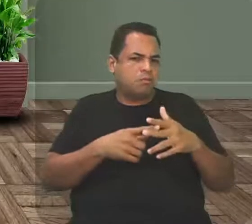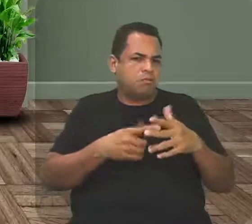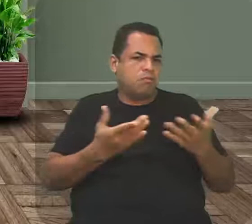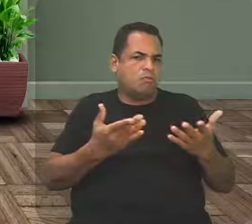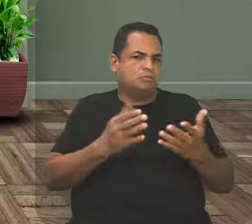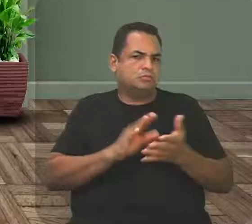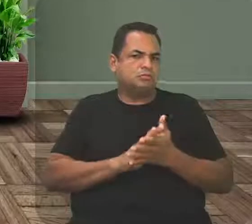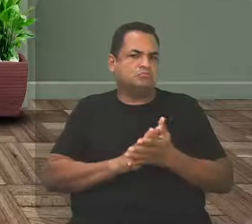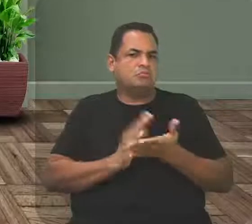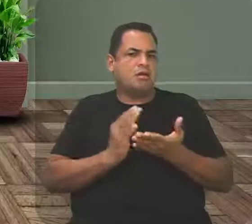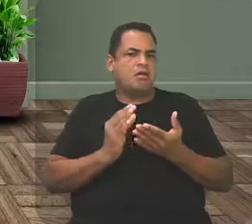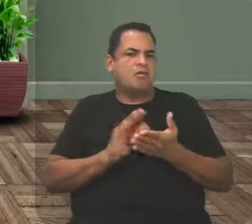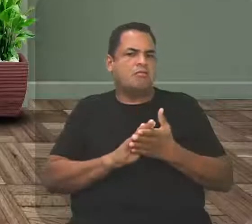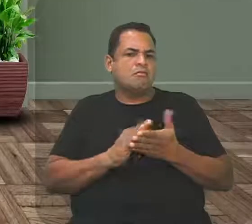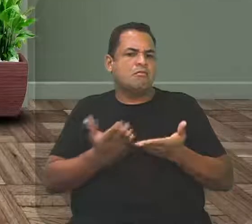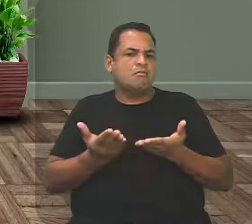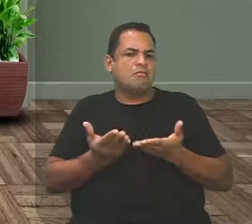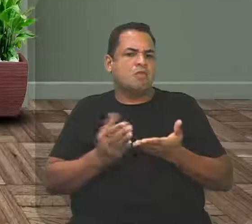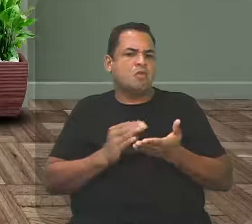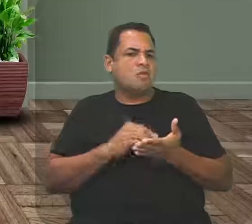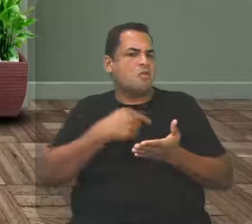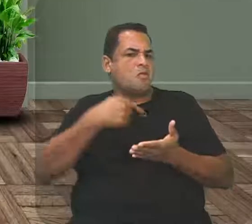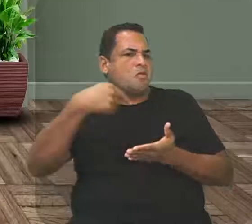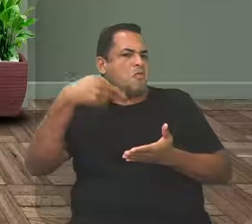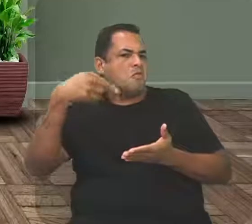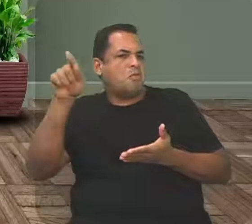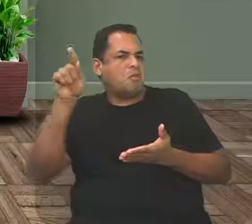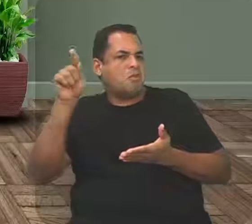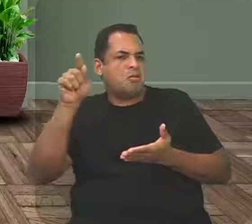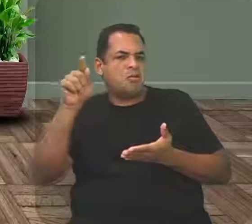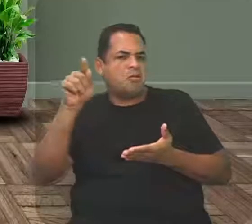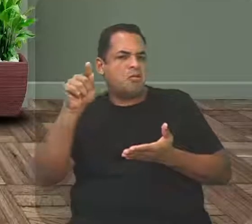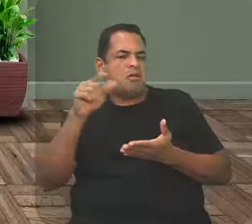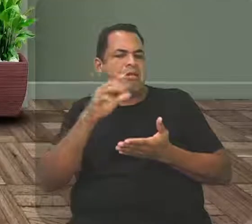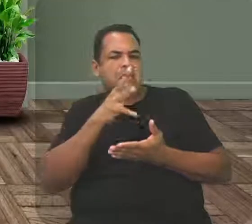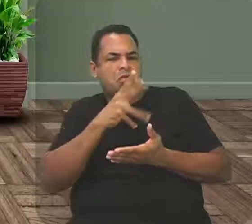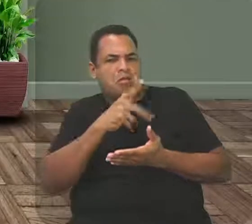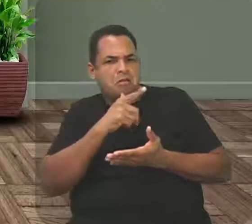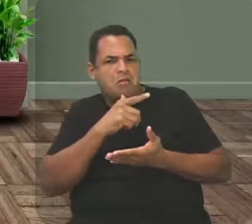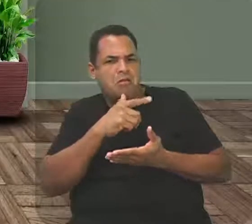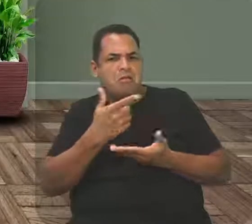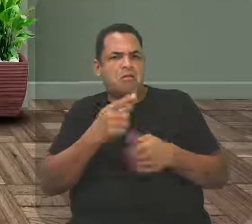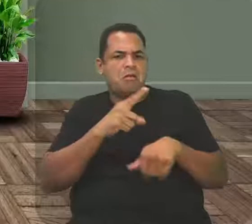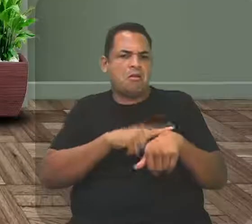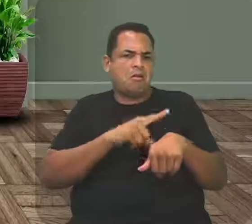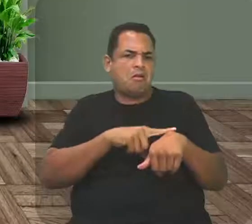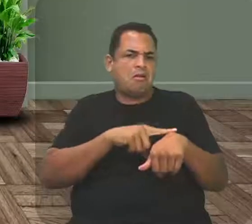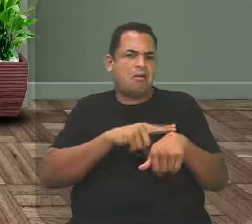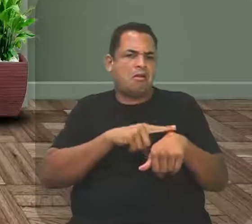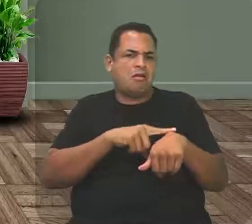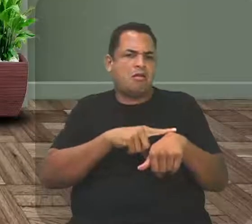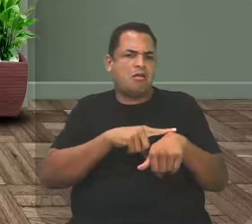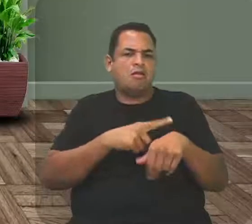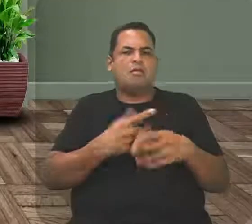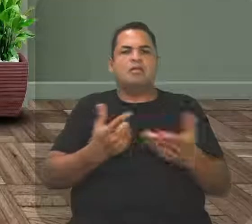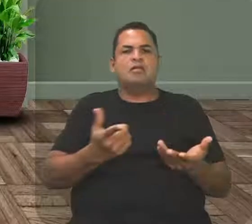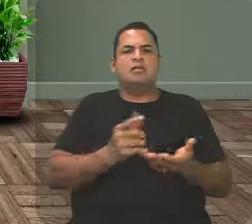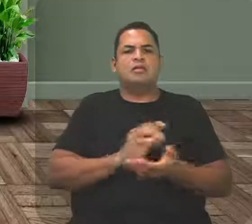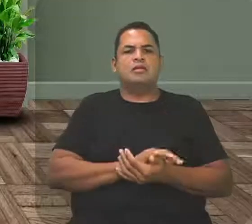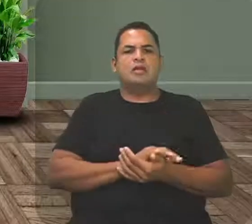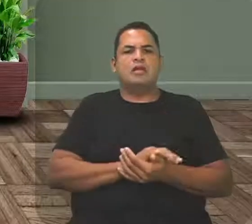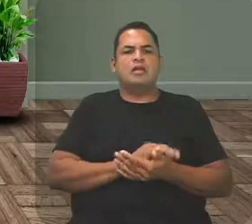ou partiu tarde. Esse trem aí é o sentido real, tá? Não deu notativo.